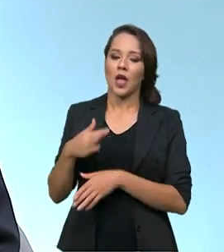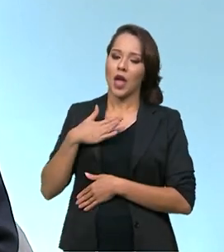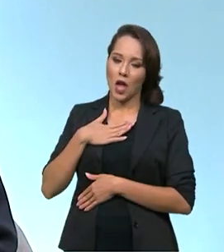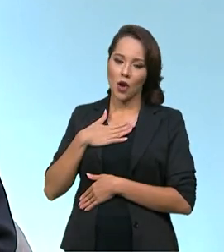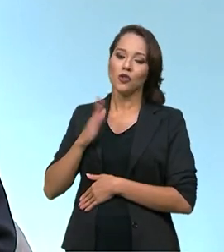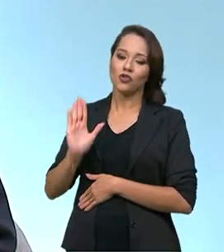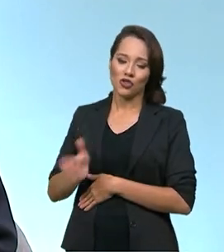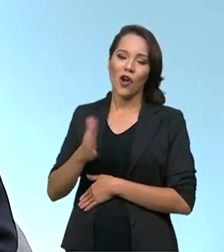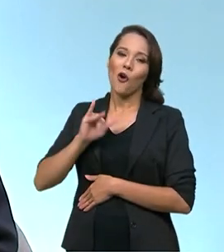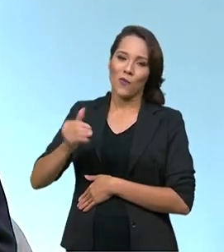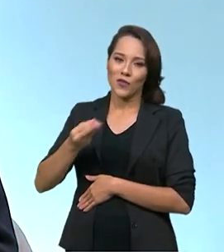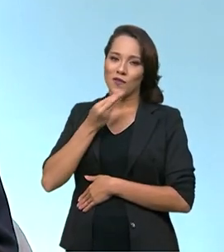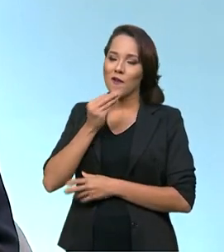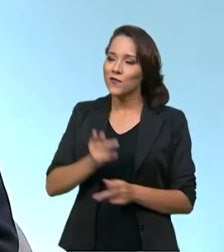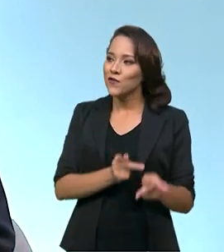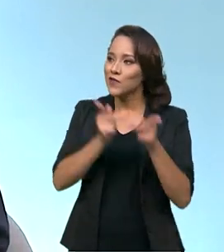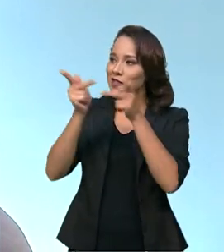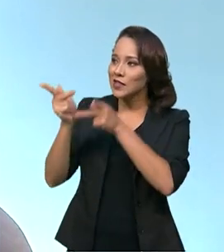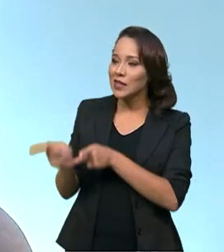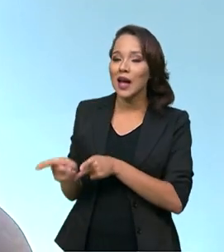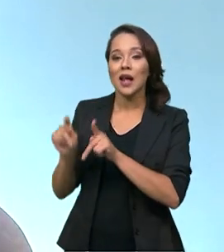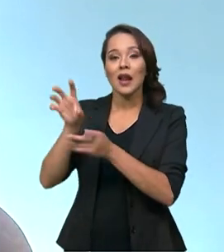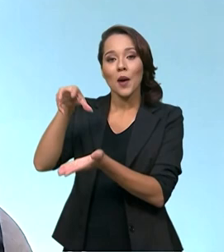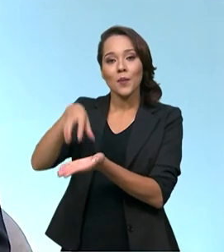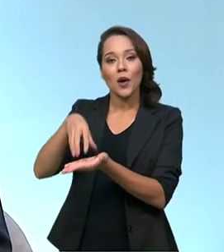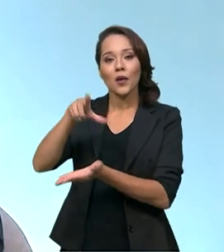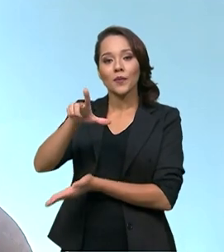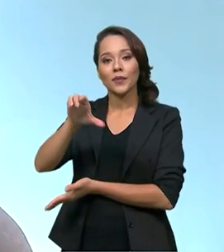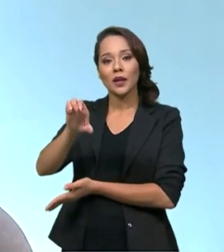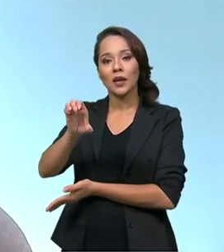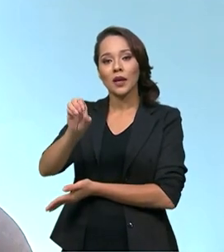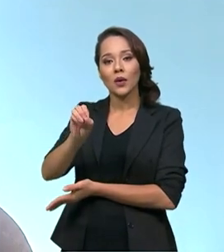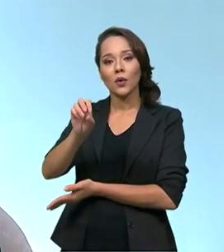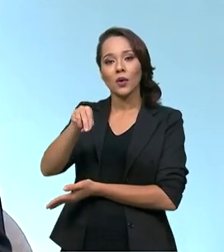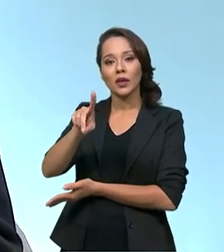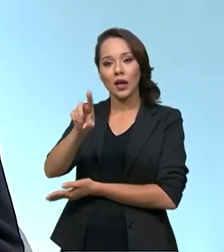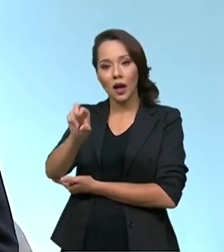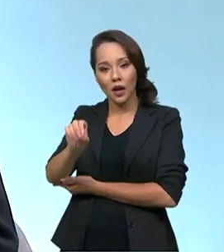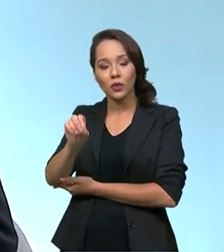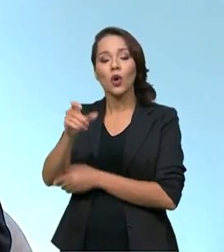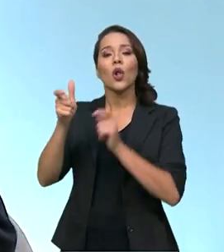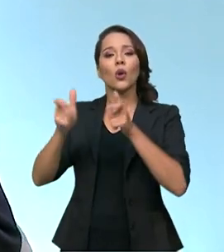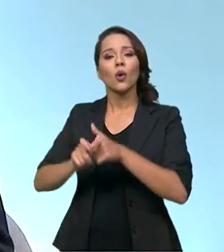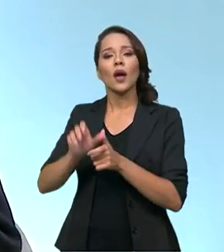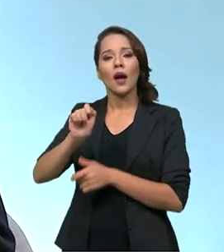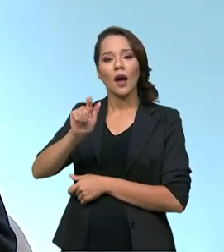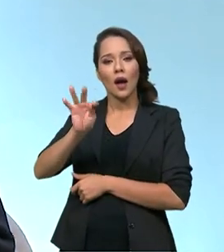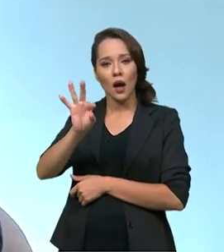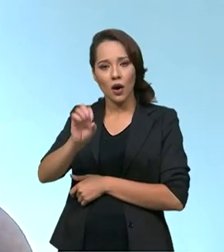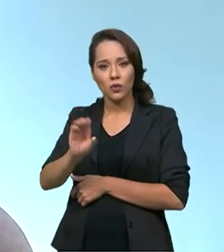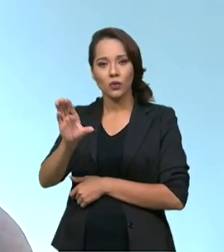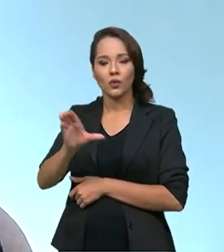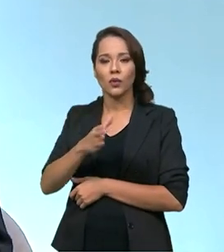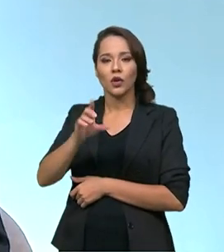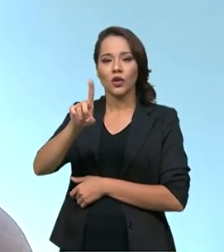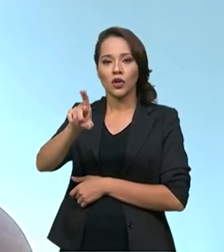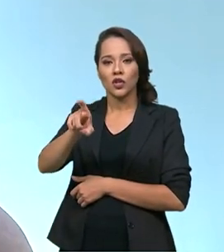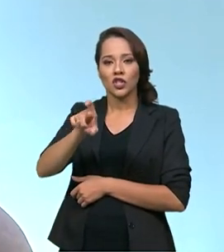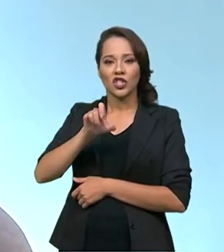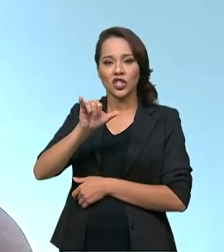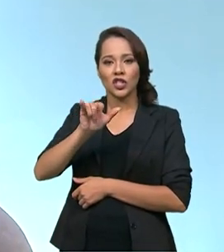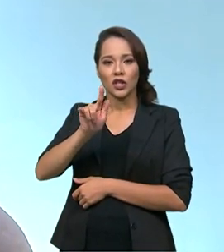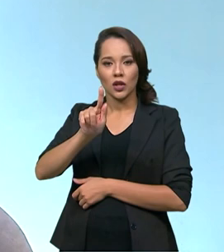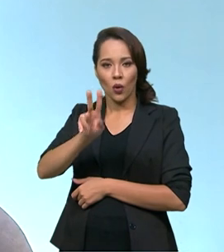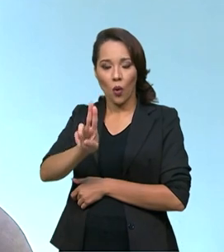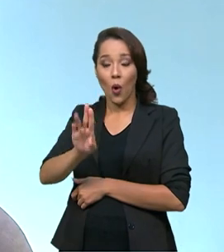já tive a oportunidade de visitar o Polo Leonardo, no Alto Xingu. Lá habitam mais de 40 etnias